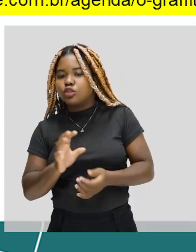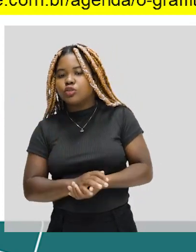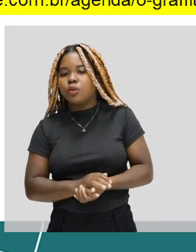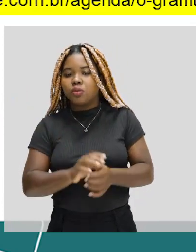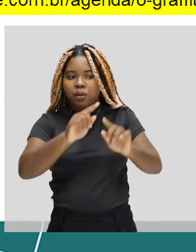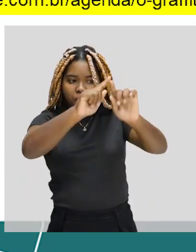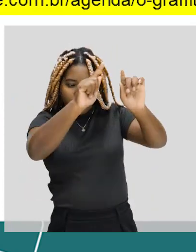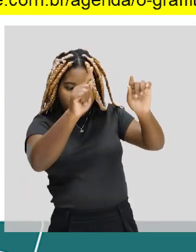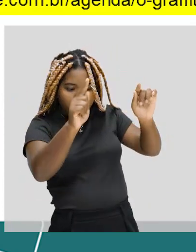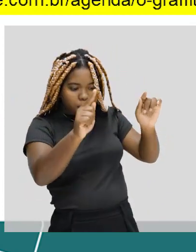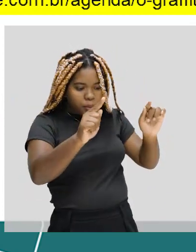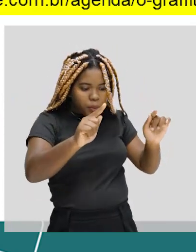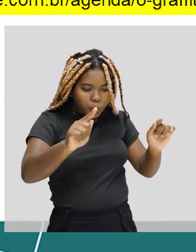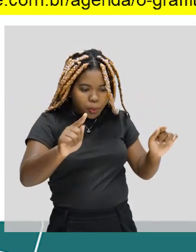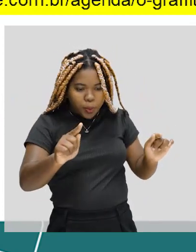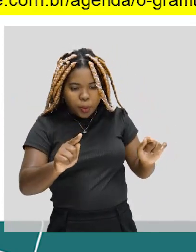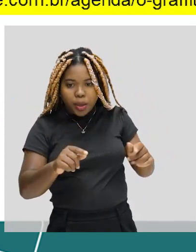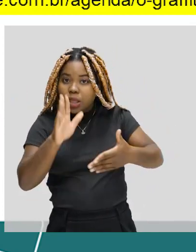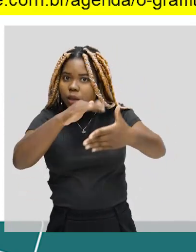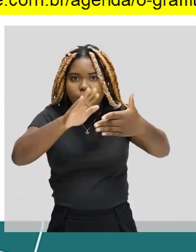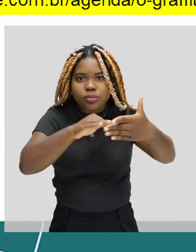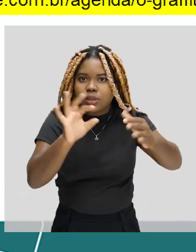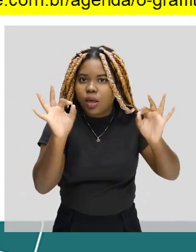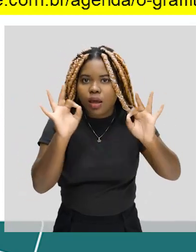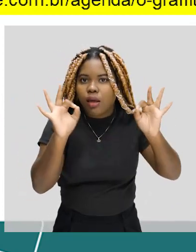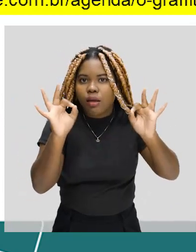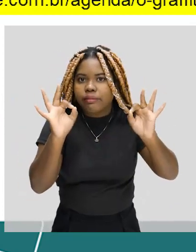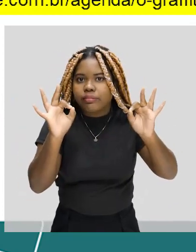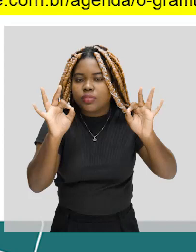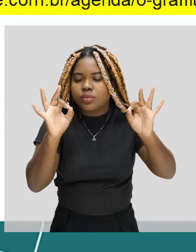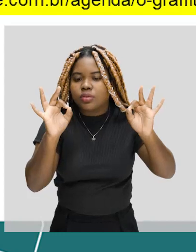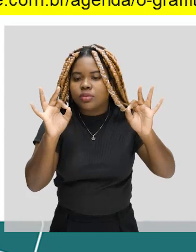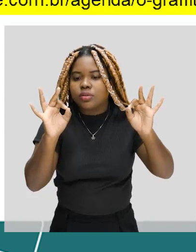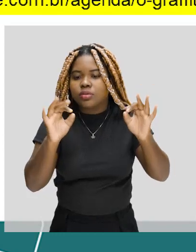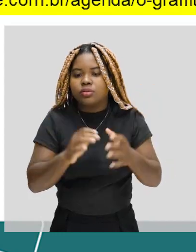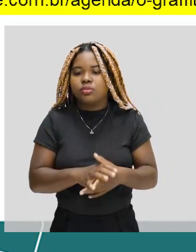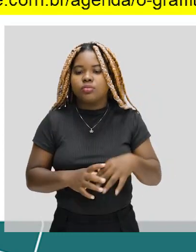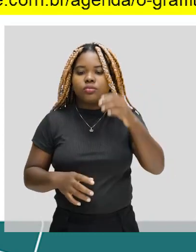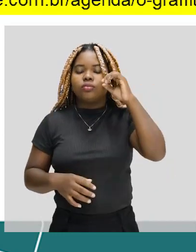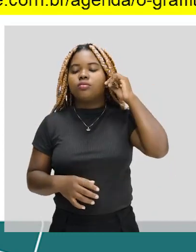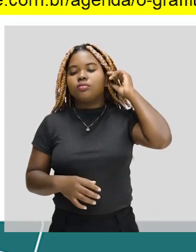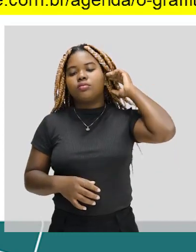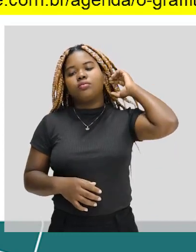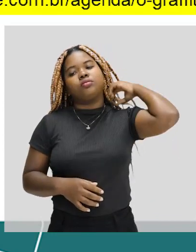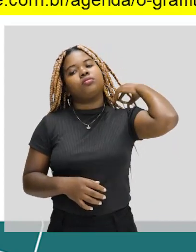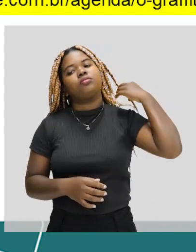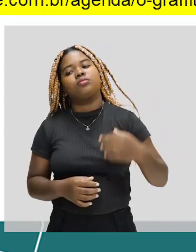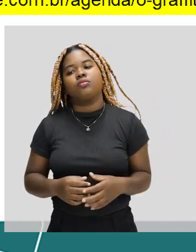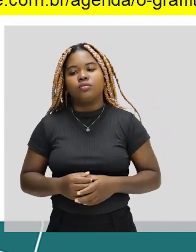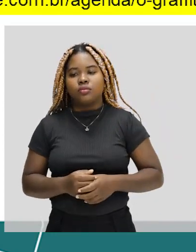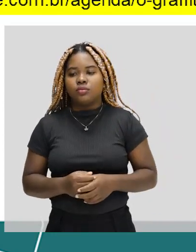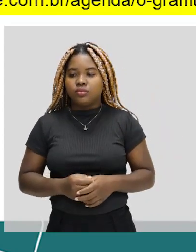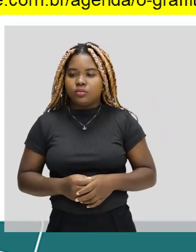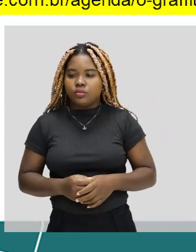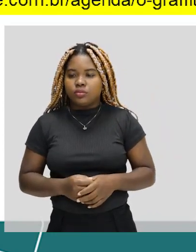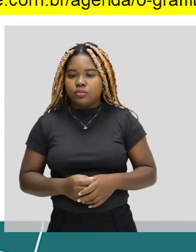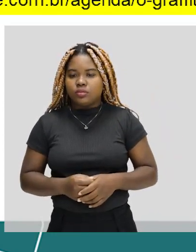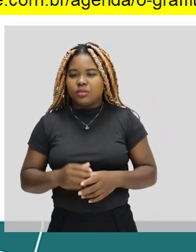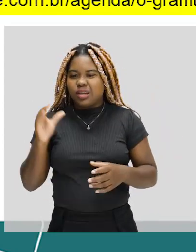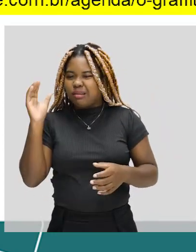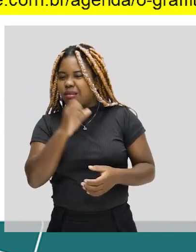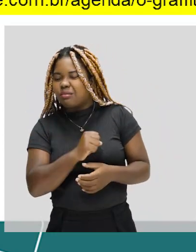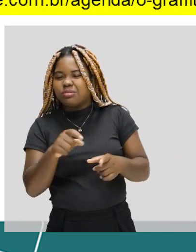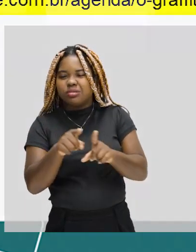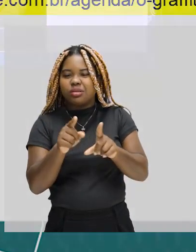do bombe, não preenchendo rapidamente com a pintura sólida. O Throw Up, ele é muito